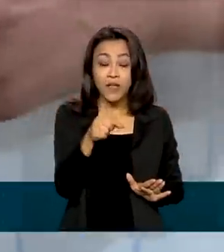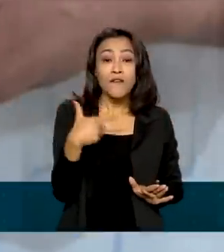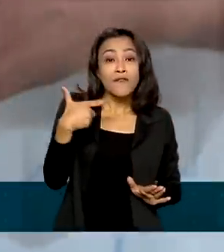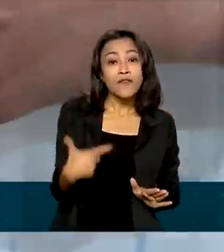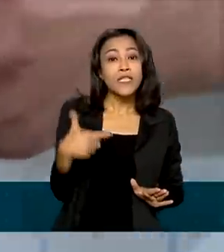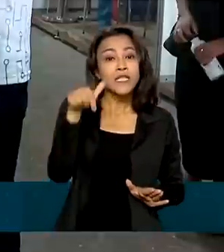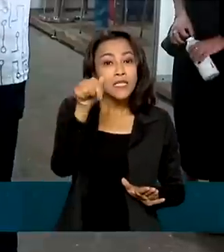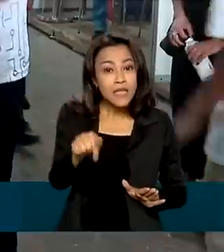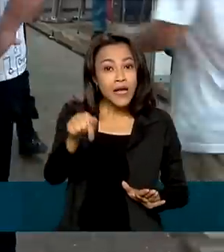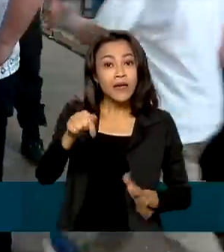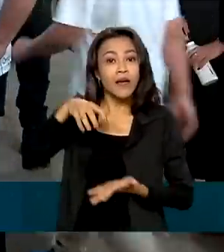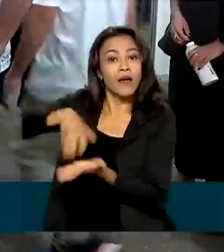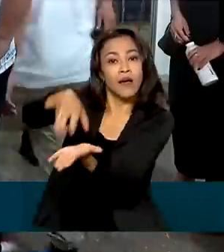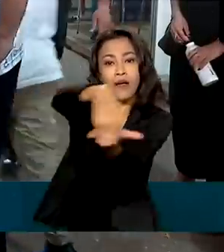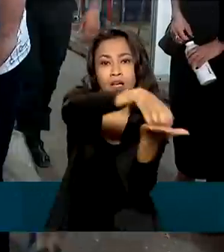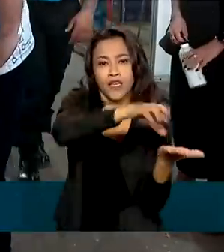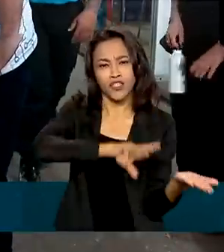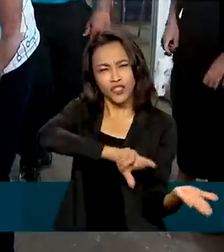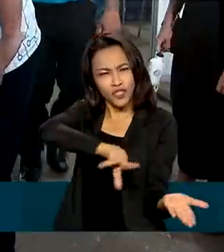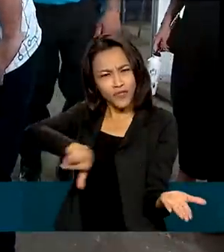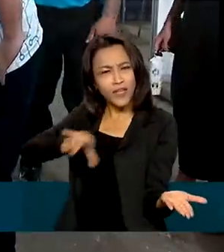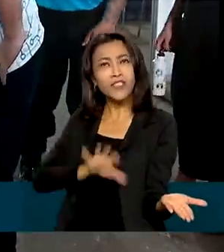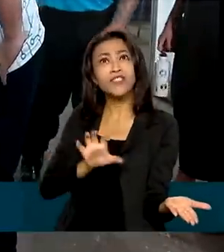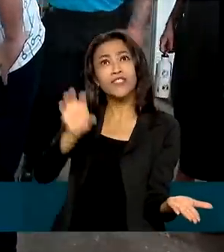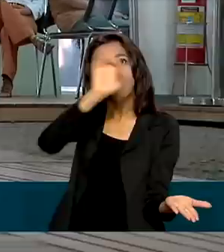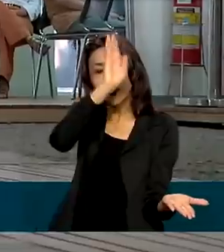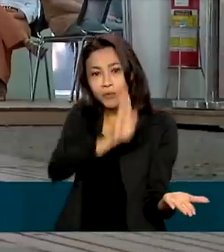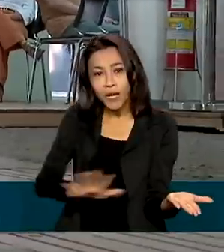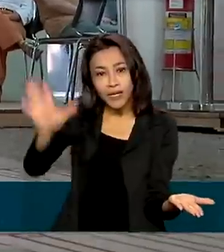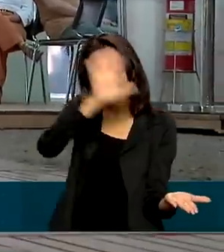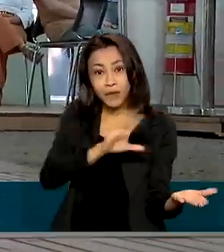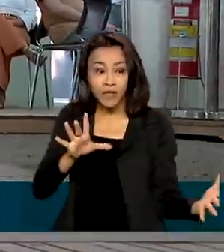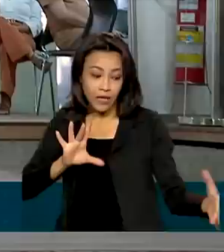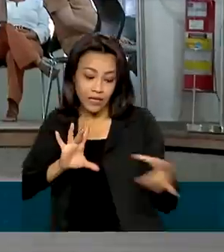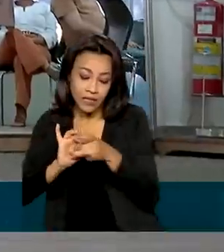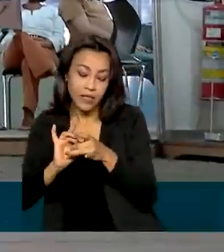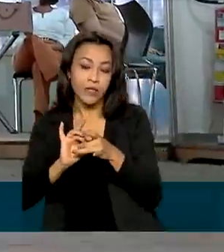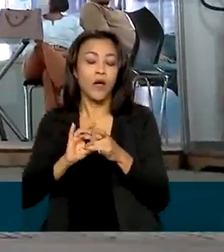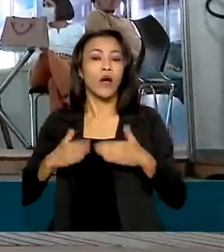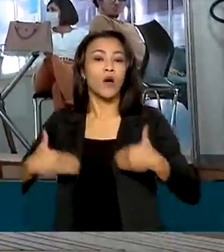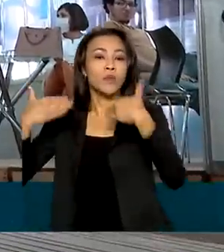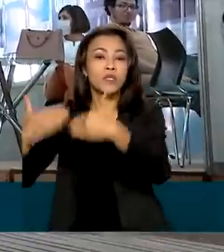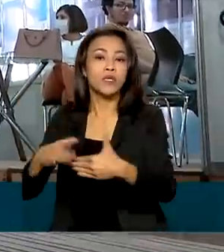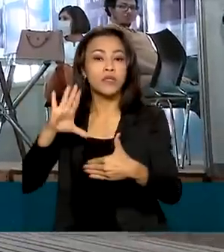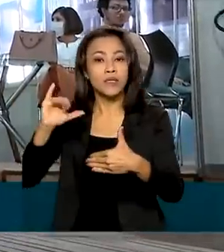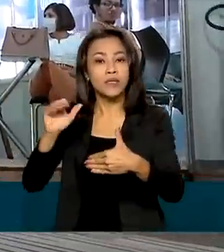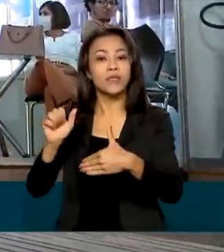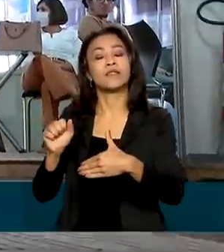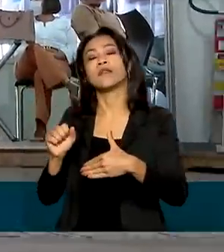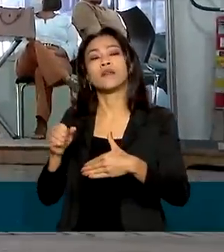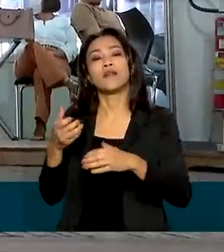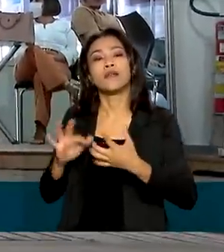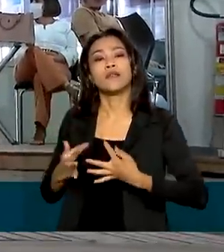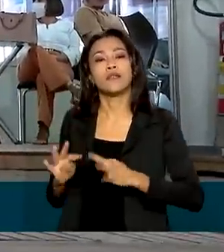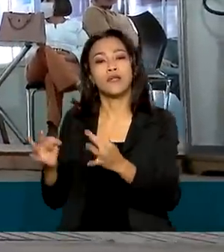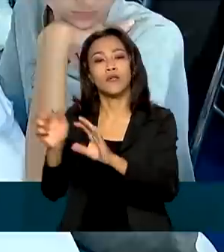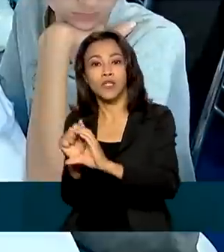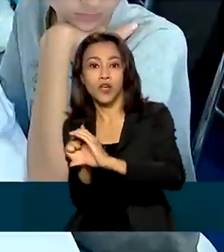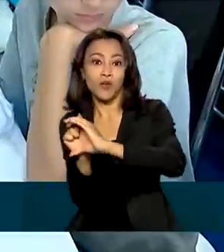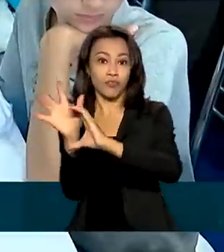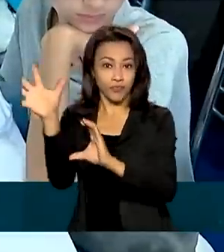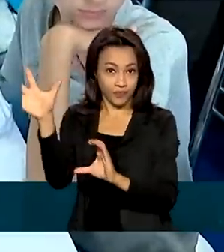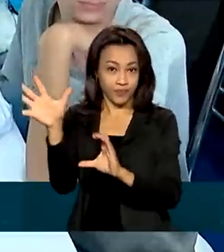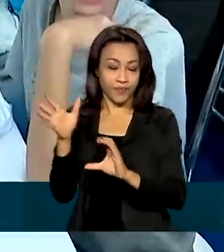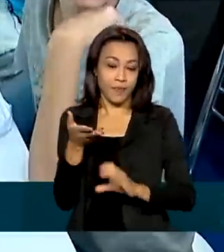instituições de diferentes estados, vinculadas ao Ministério da Ciência, Tecnologia e Inovações, participam do evento.